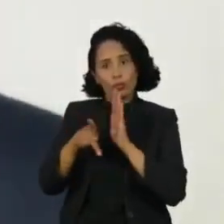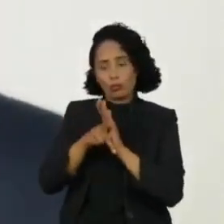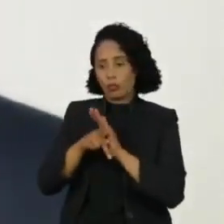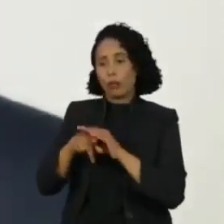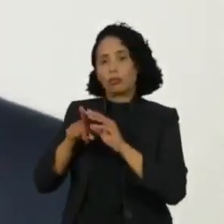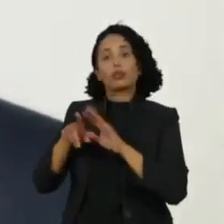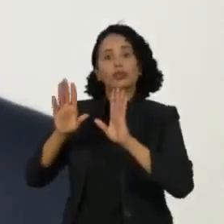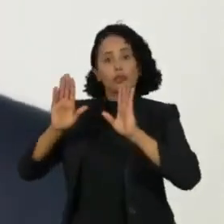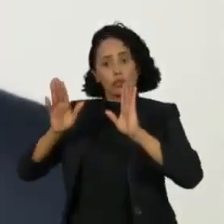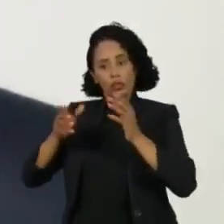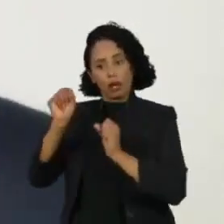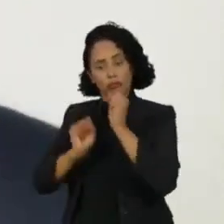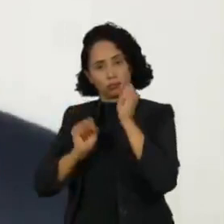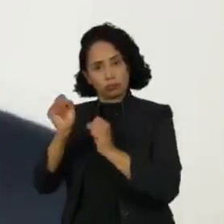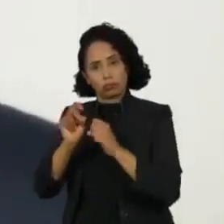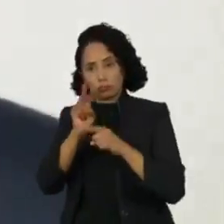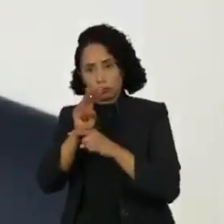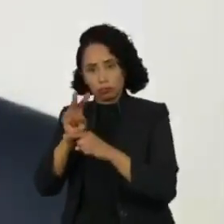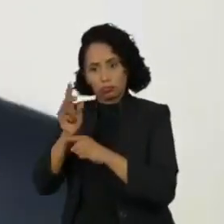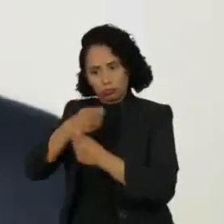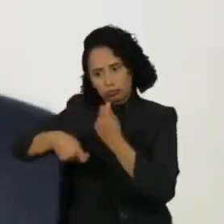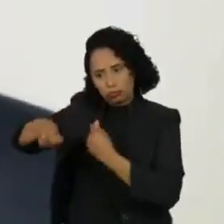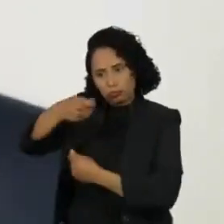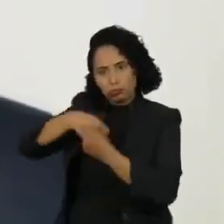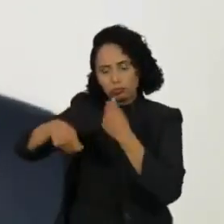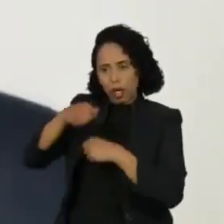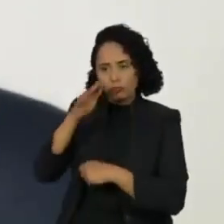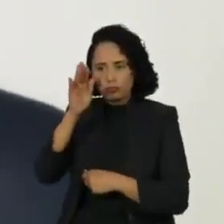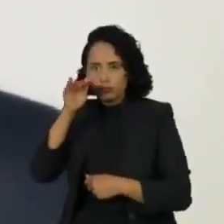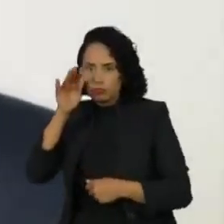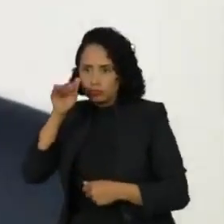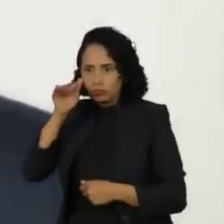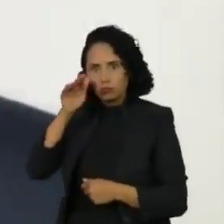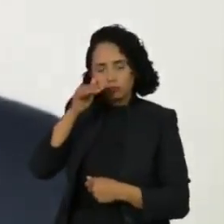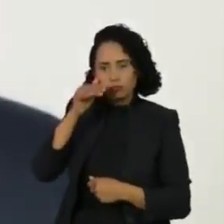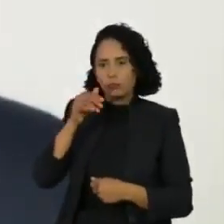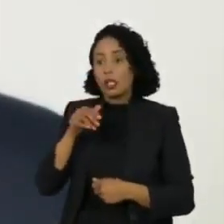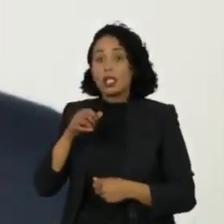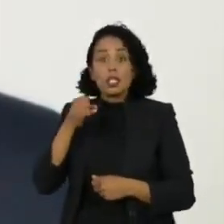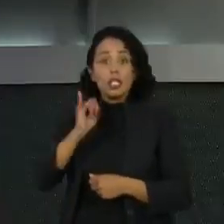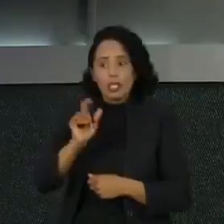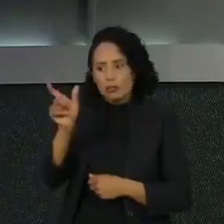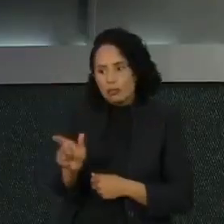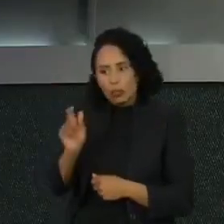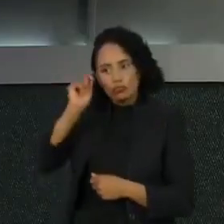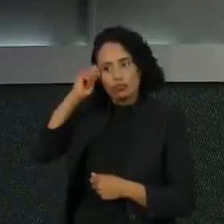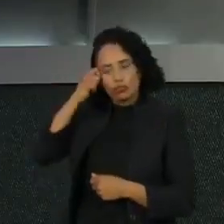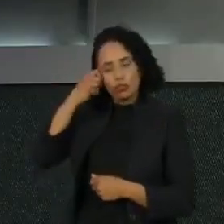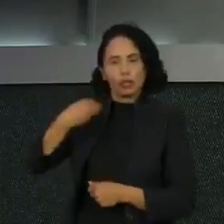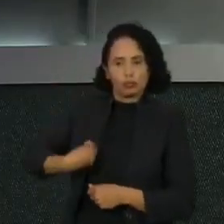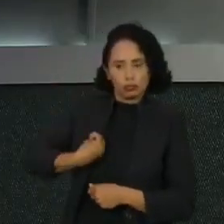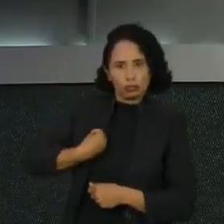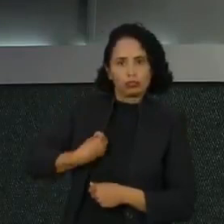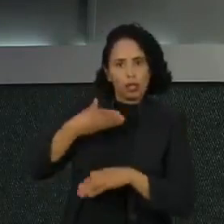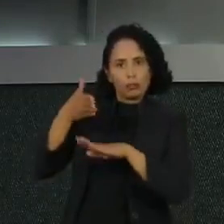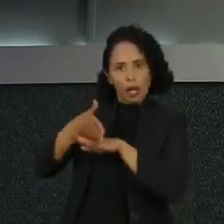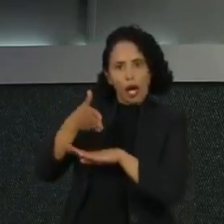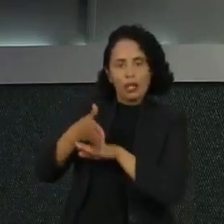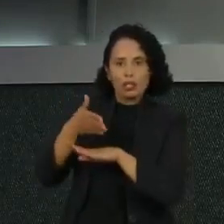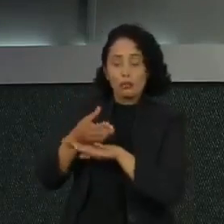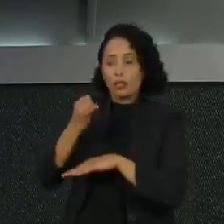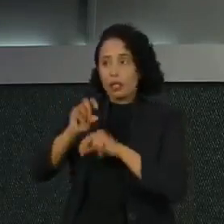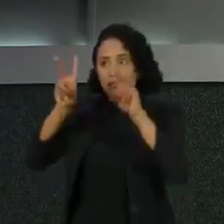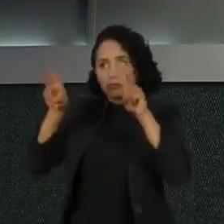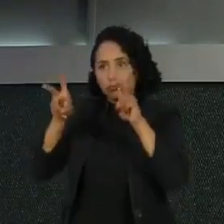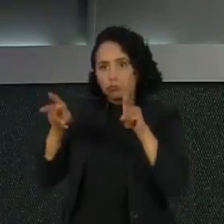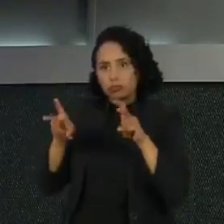empresarial significa olhar em todo o seu ecossistema para ver se o negro está presente, se esse tema está sendo contemplado e